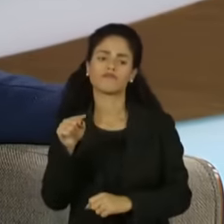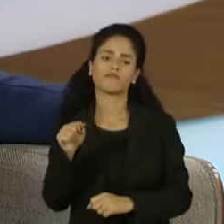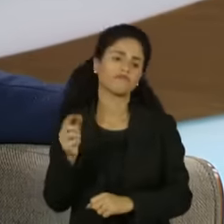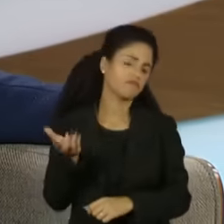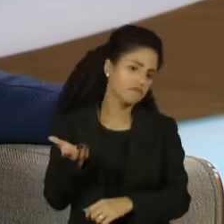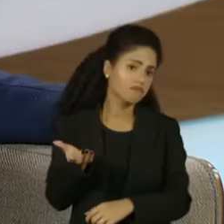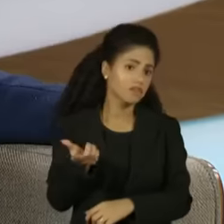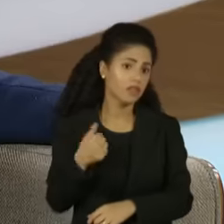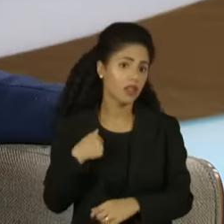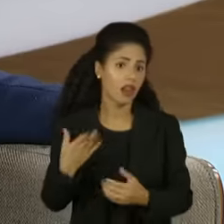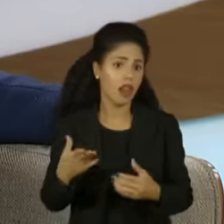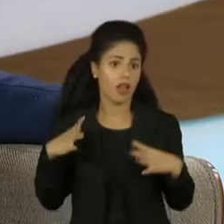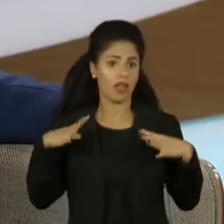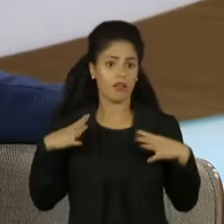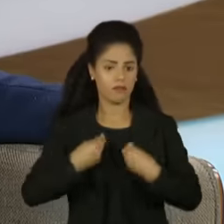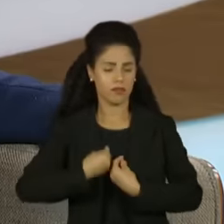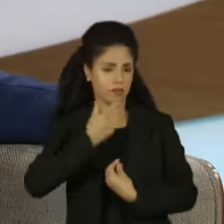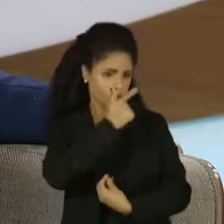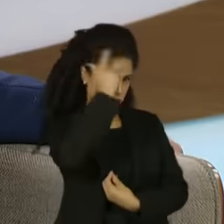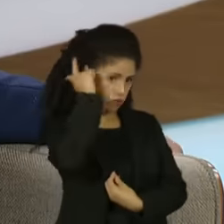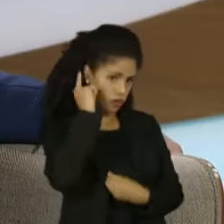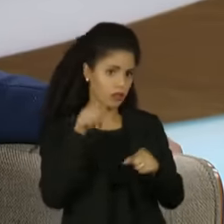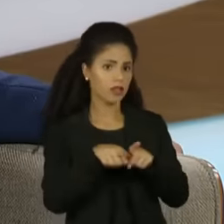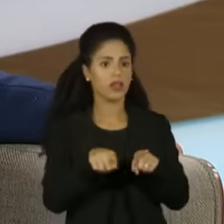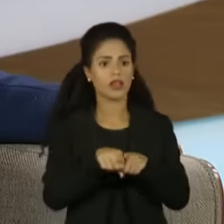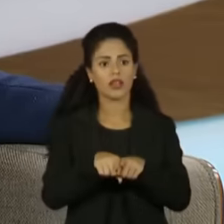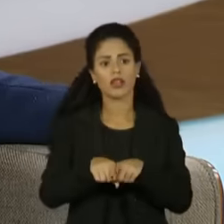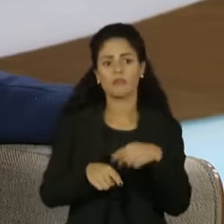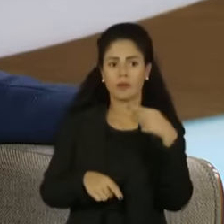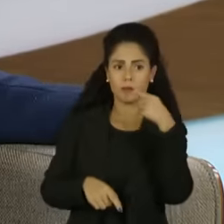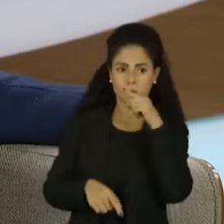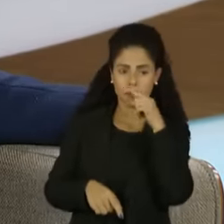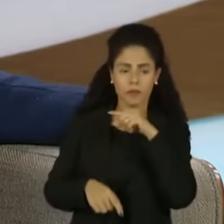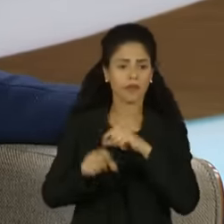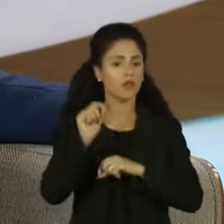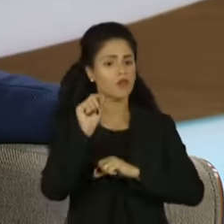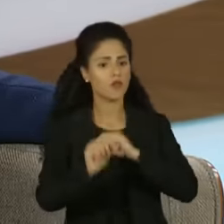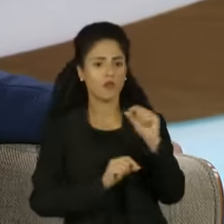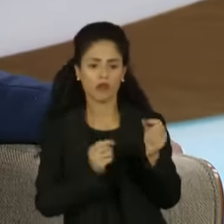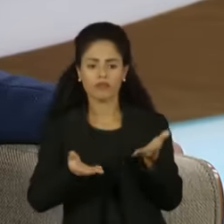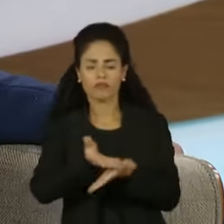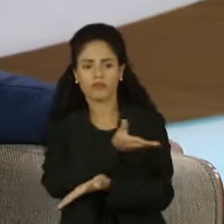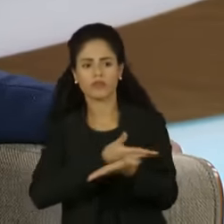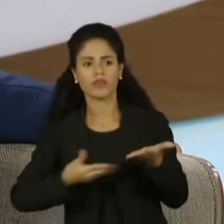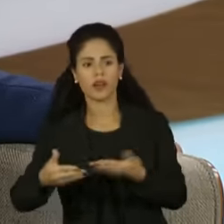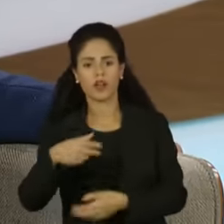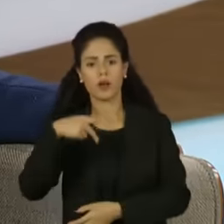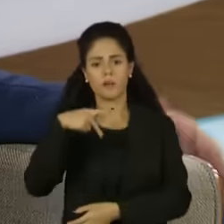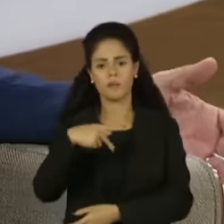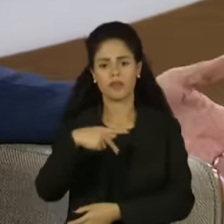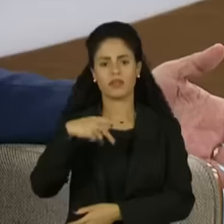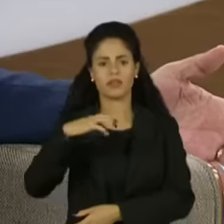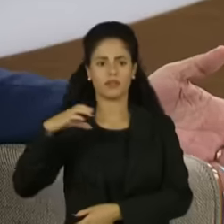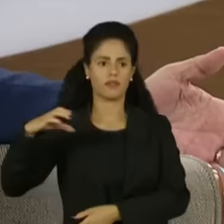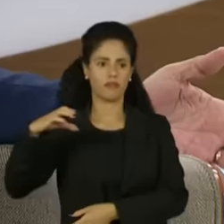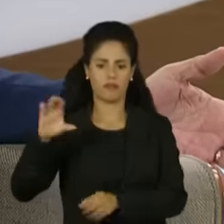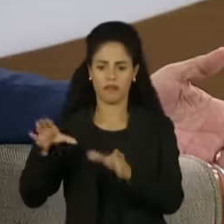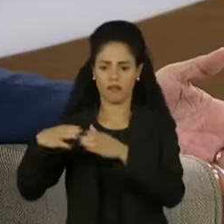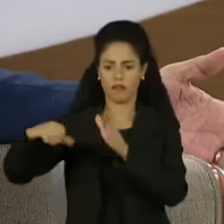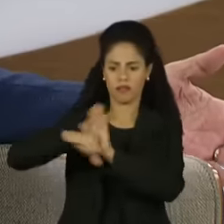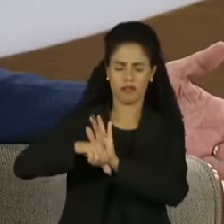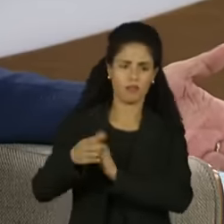imputar ao ministro Alexandre de Moraes e ao ministro Gilmar Mendes e a deputados uma relação com o PCC e com o crime organizado. Ora,